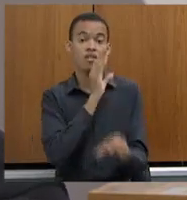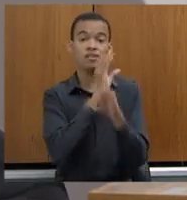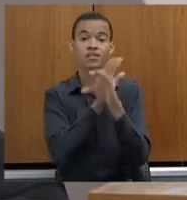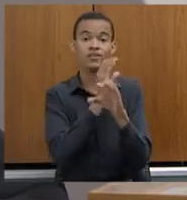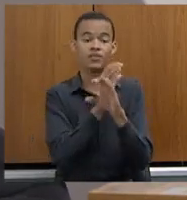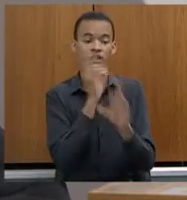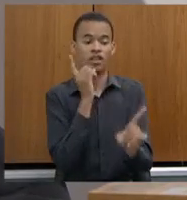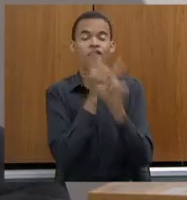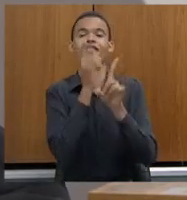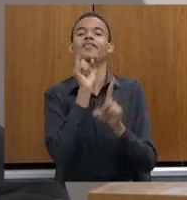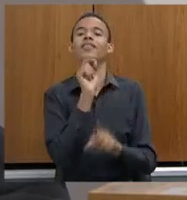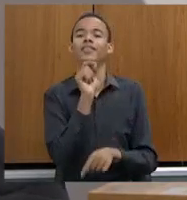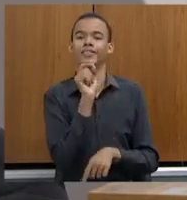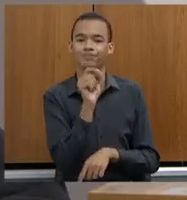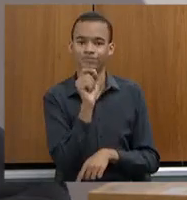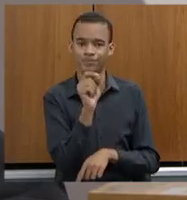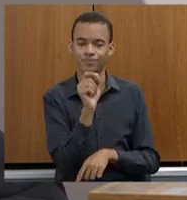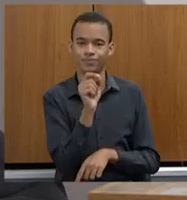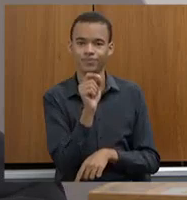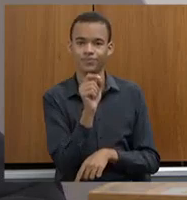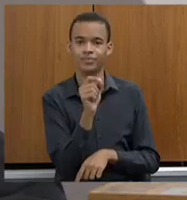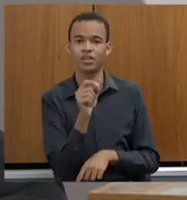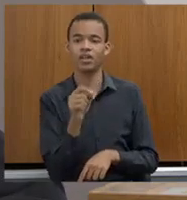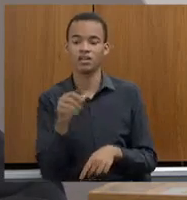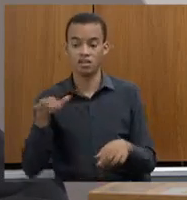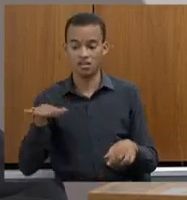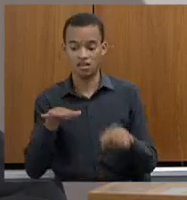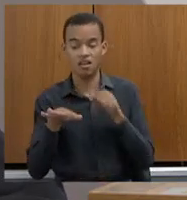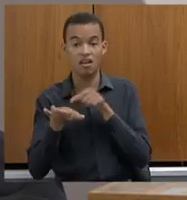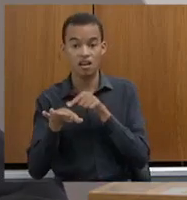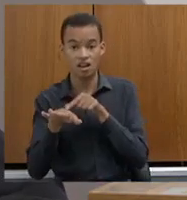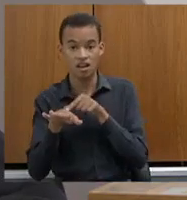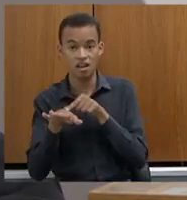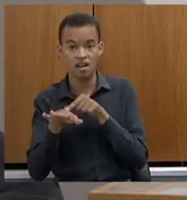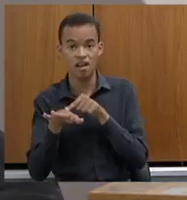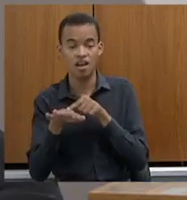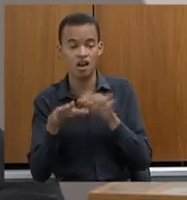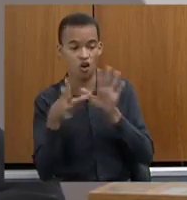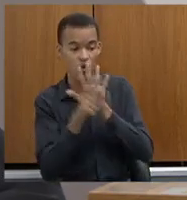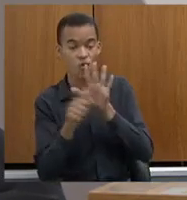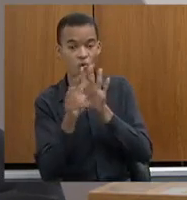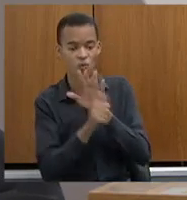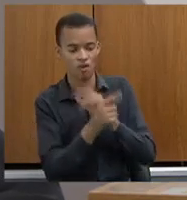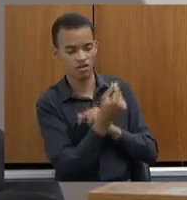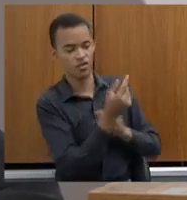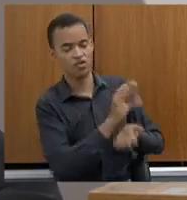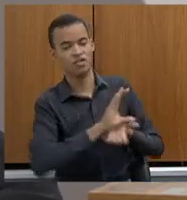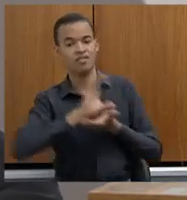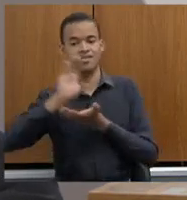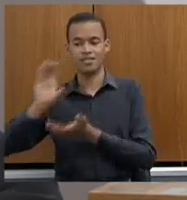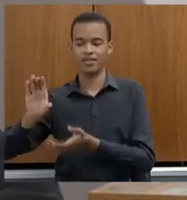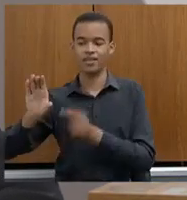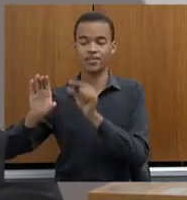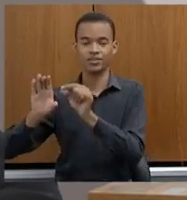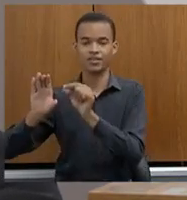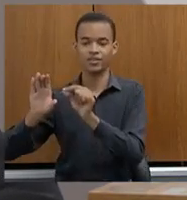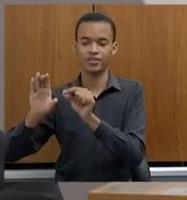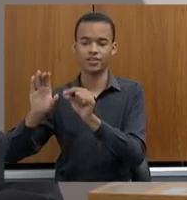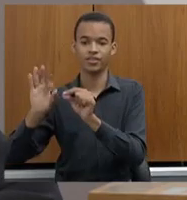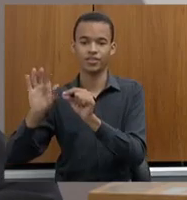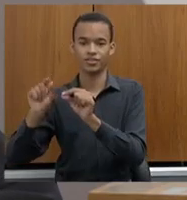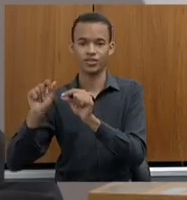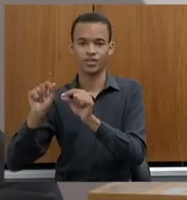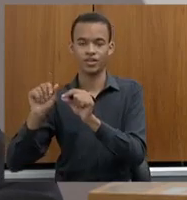nada disso, é que esses furtos estão financiando o tráfico de drogas. Crime o quê? Crime federal.